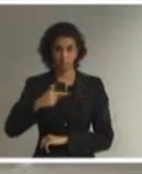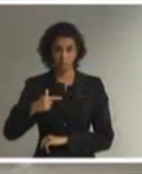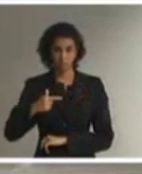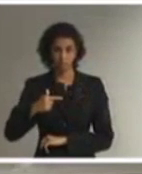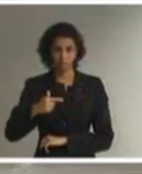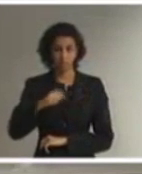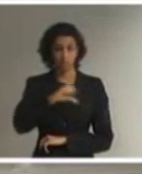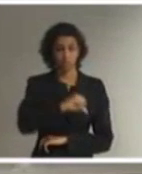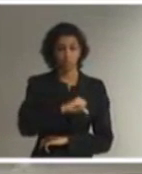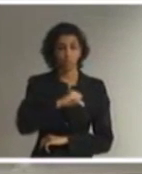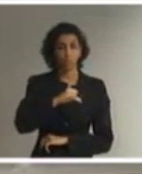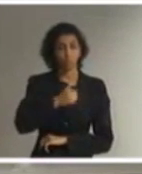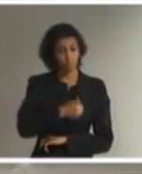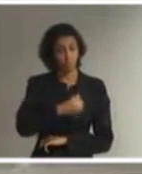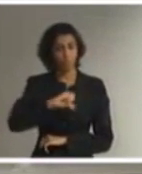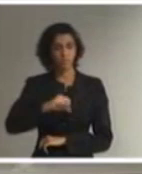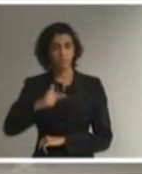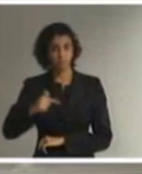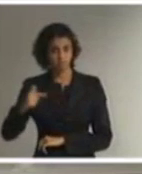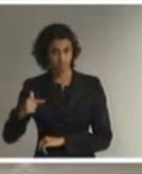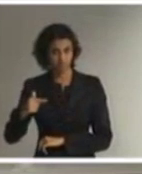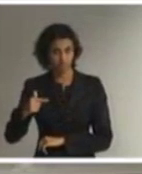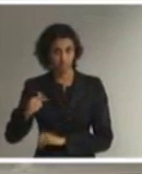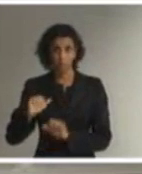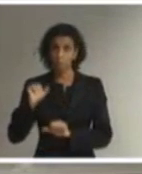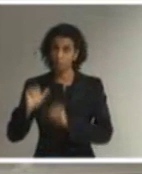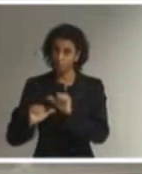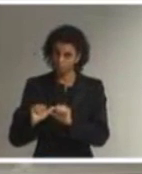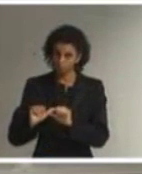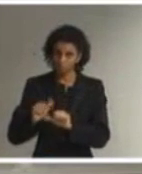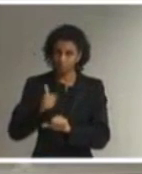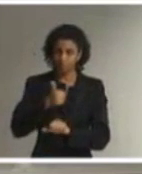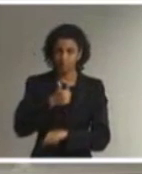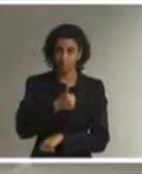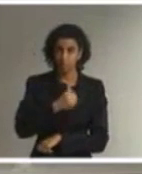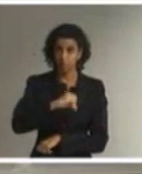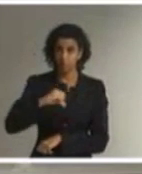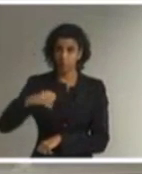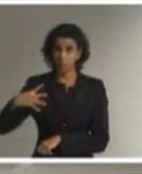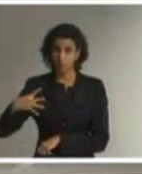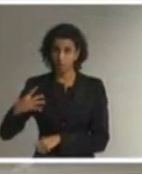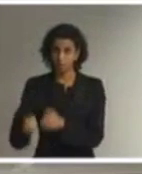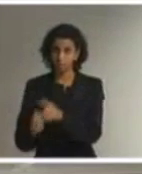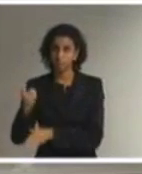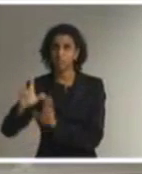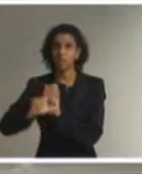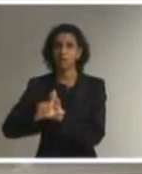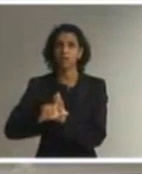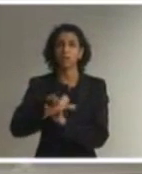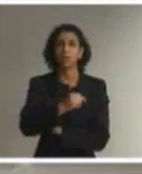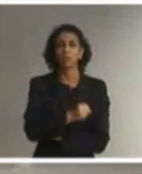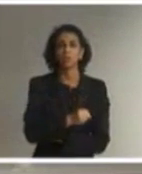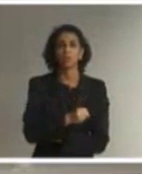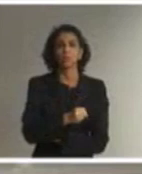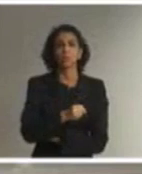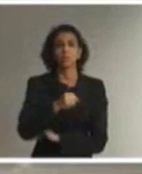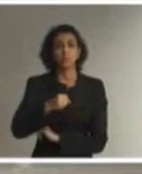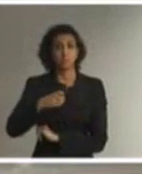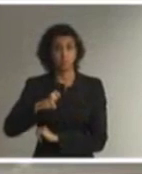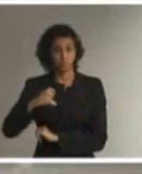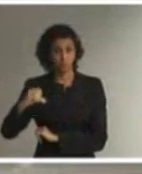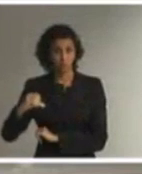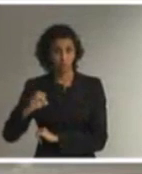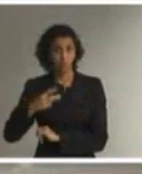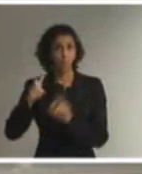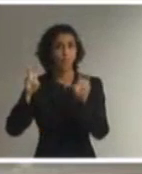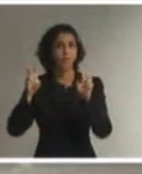77, que foi alterada em 1994 pela lei 8.859, que